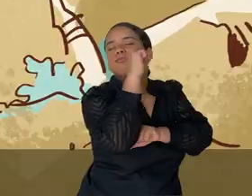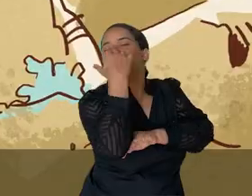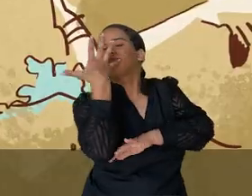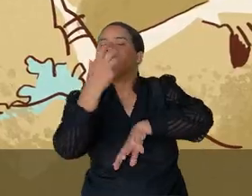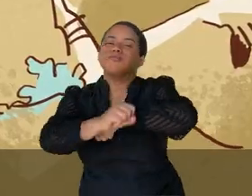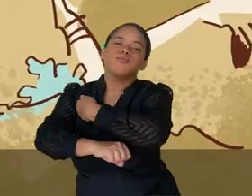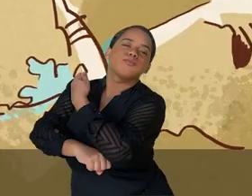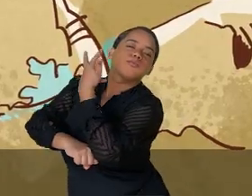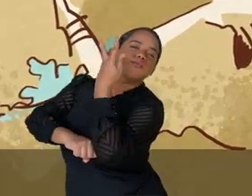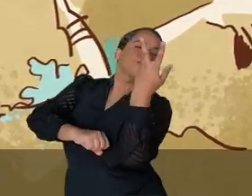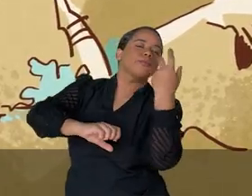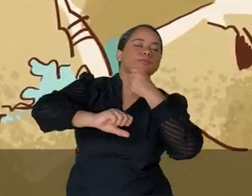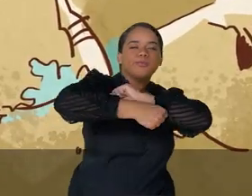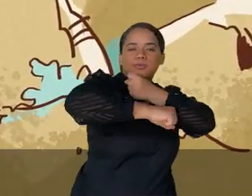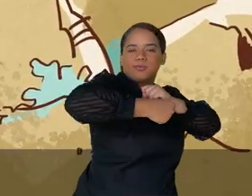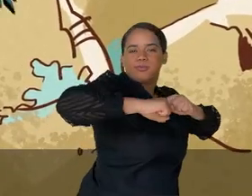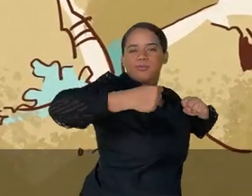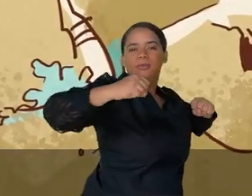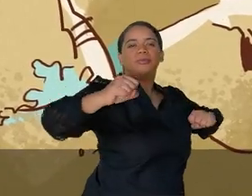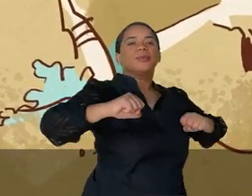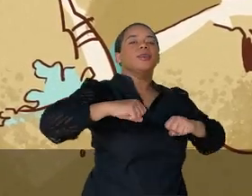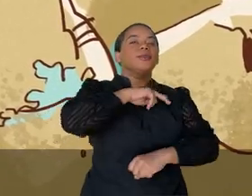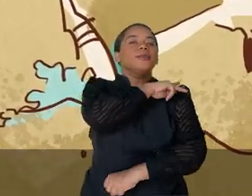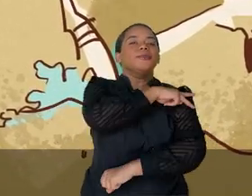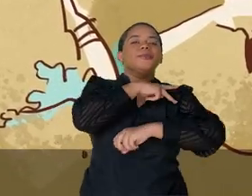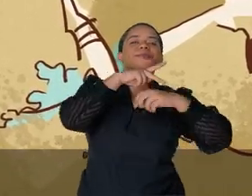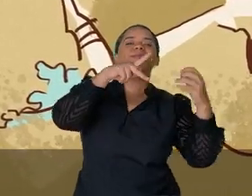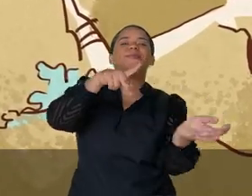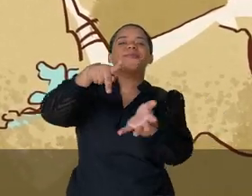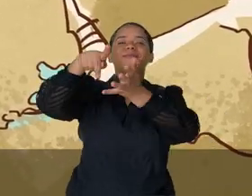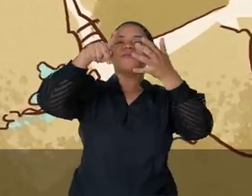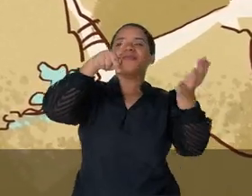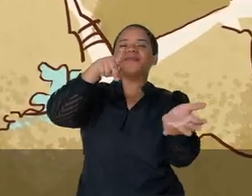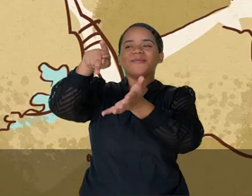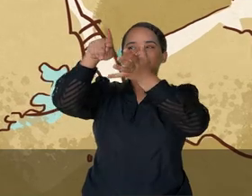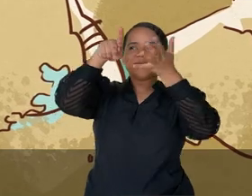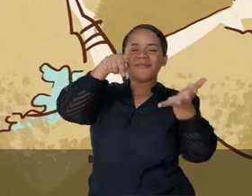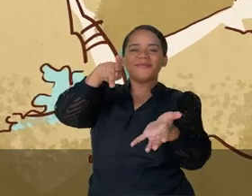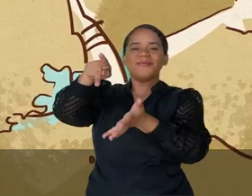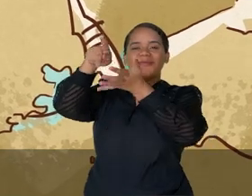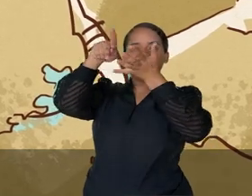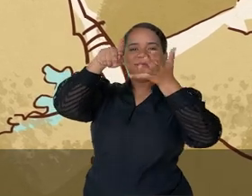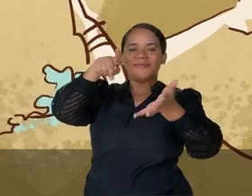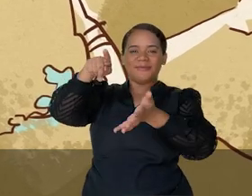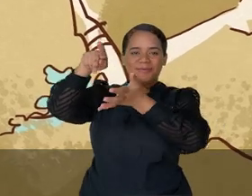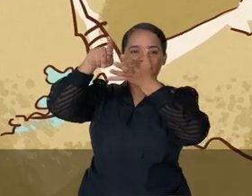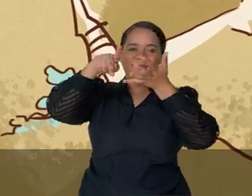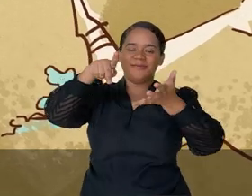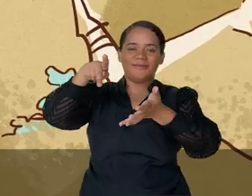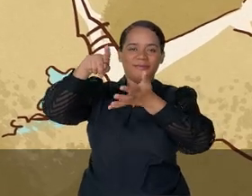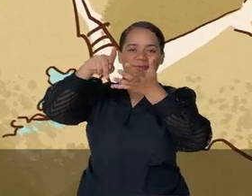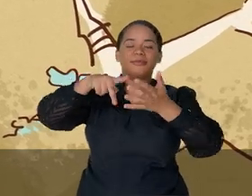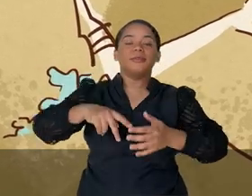filha do sol do vida,